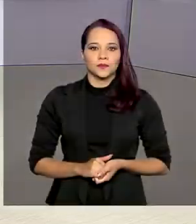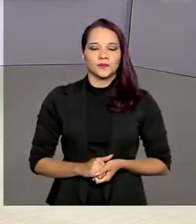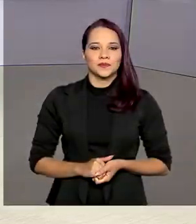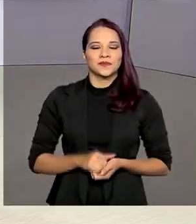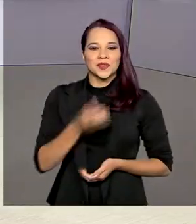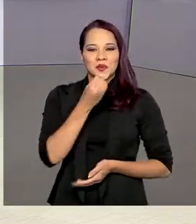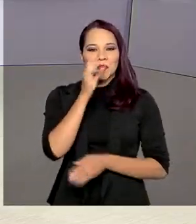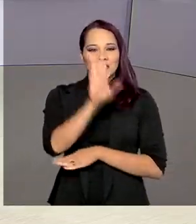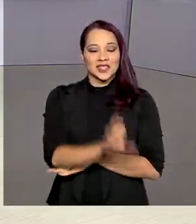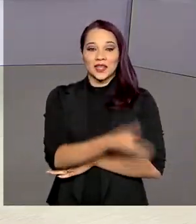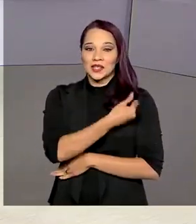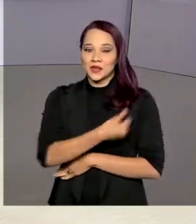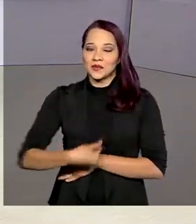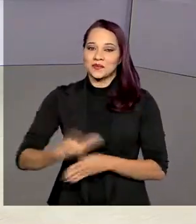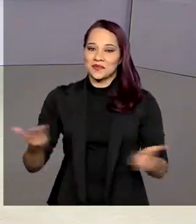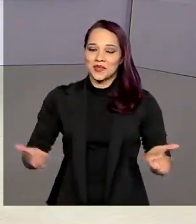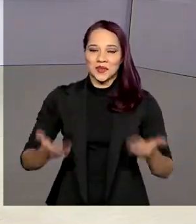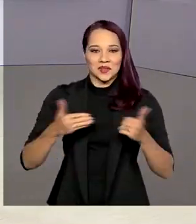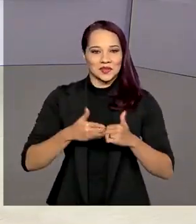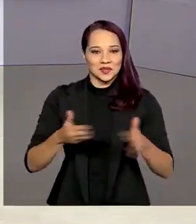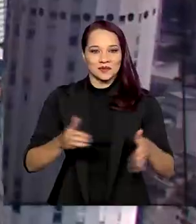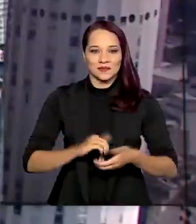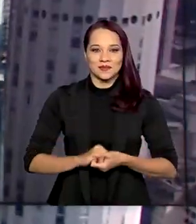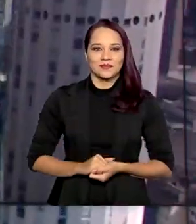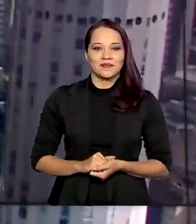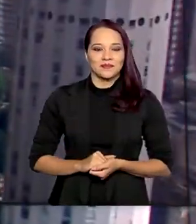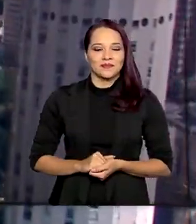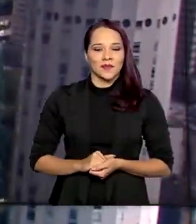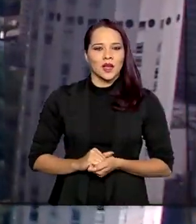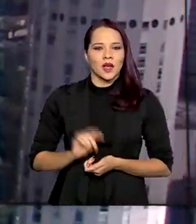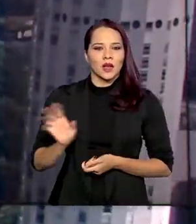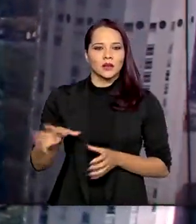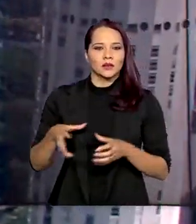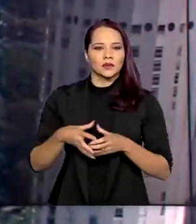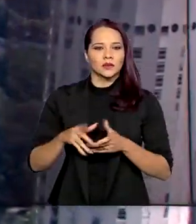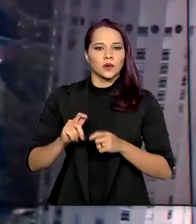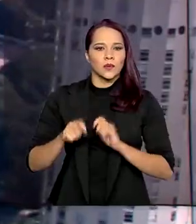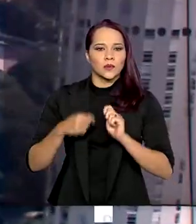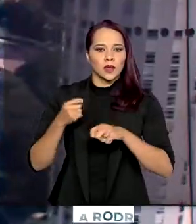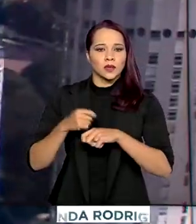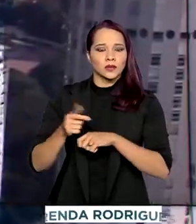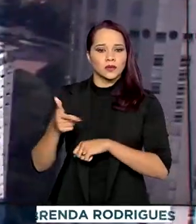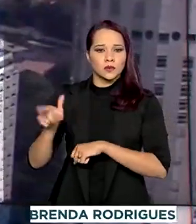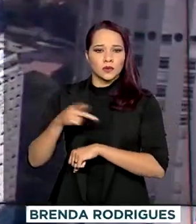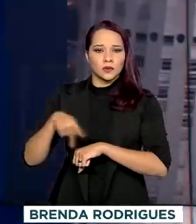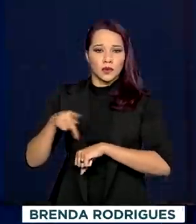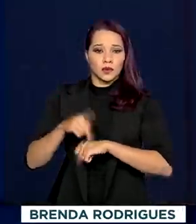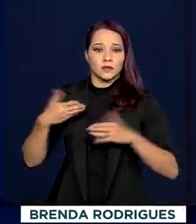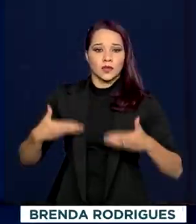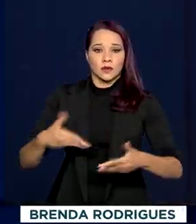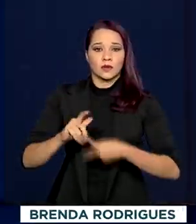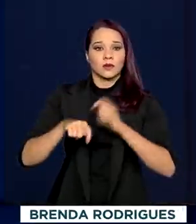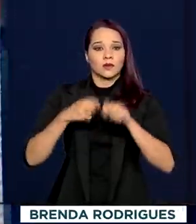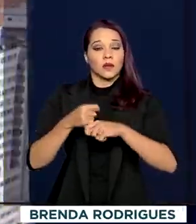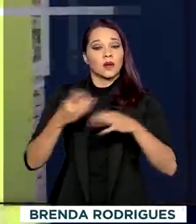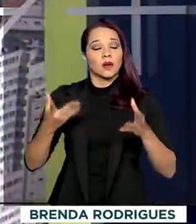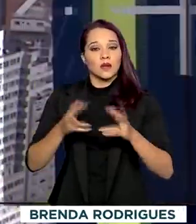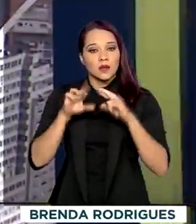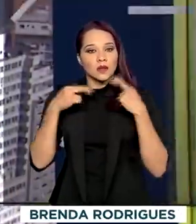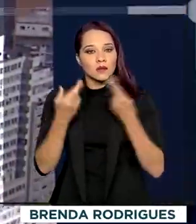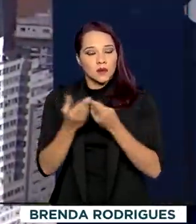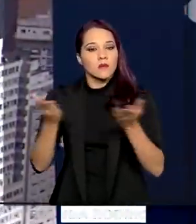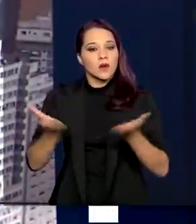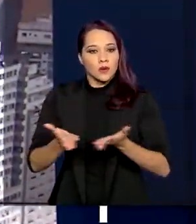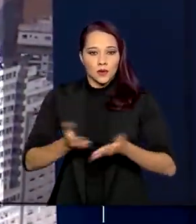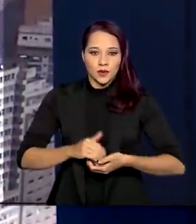Boa tarde, o governo agora está de volta. A Câmara de Comércio Exterior do Ministério da Economia está reunida neste